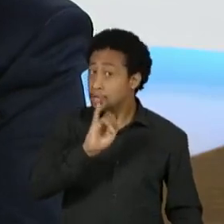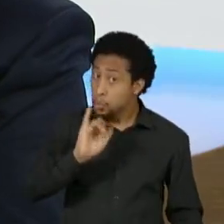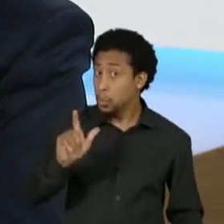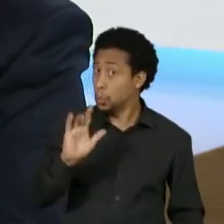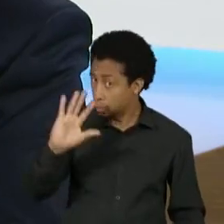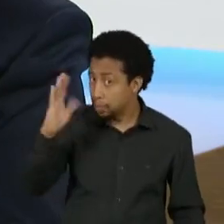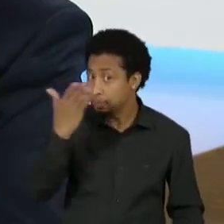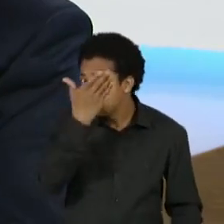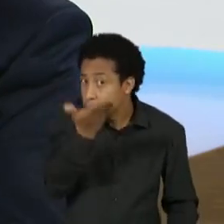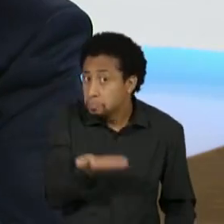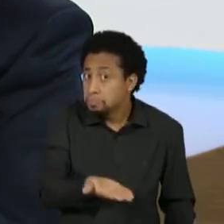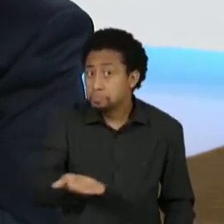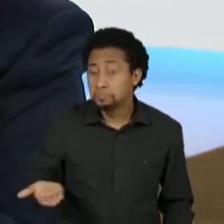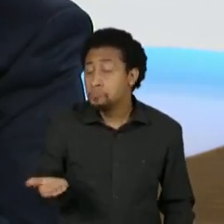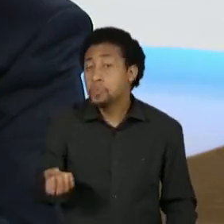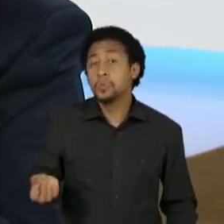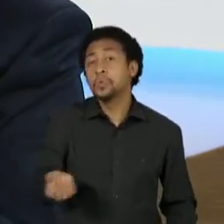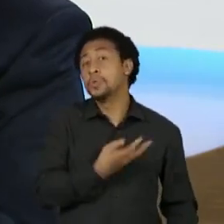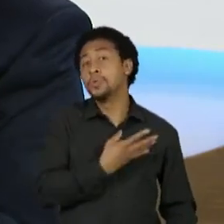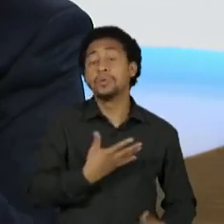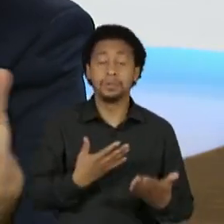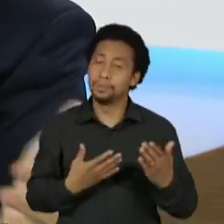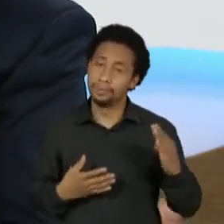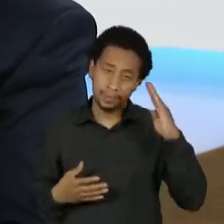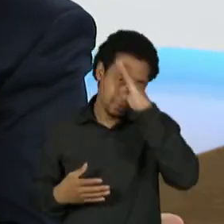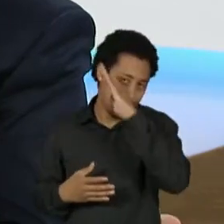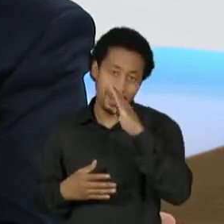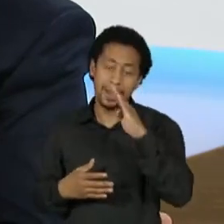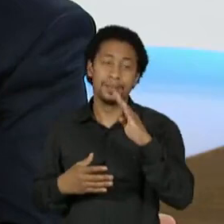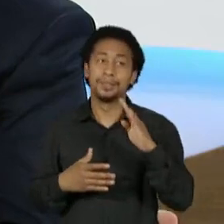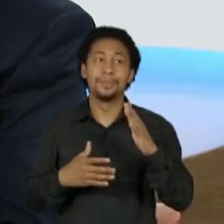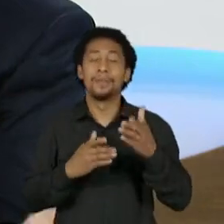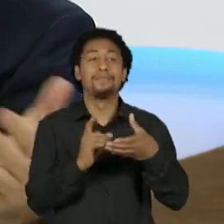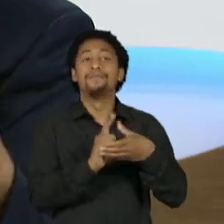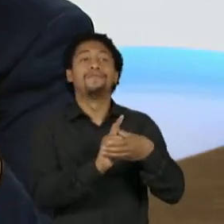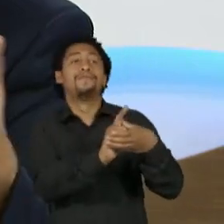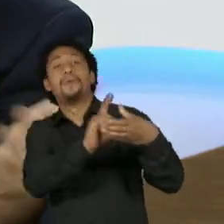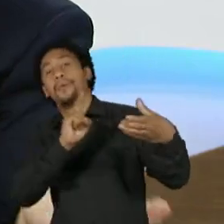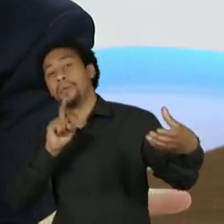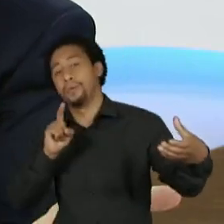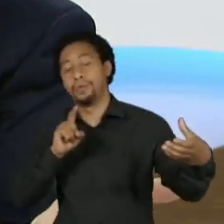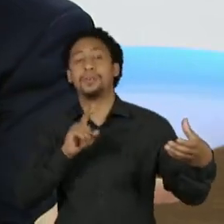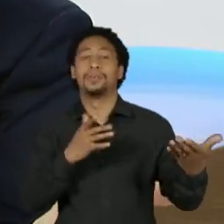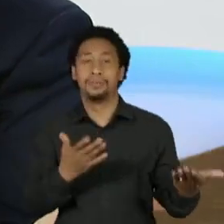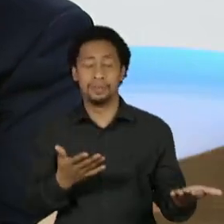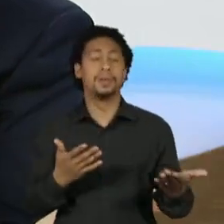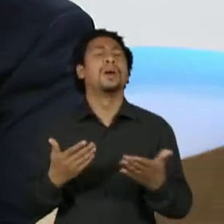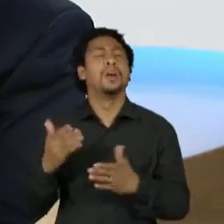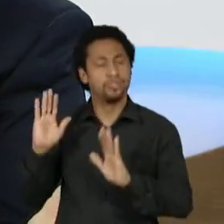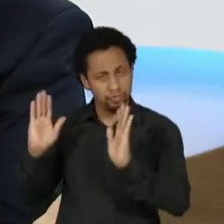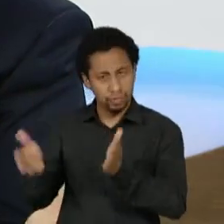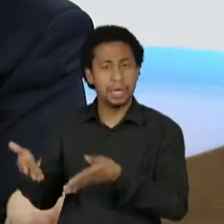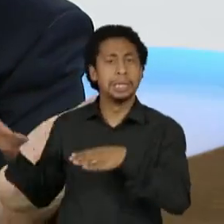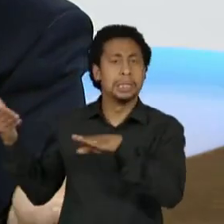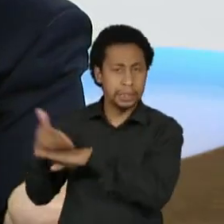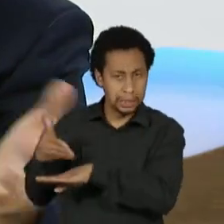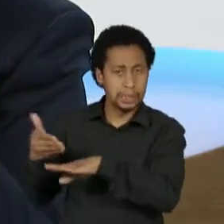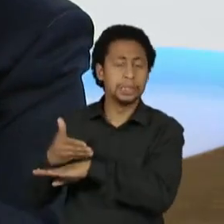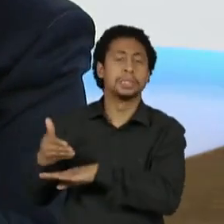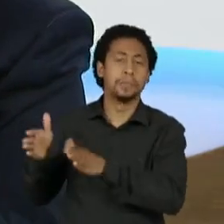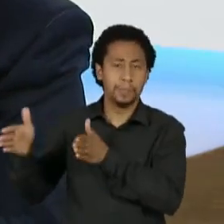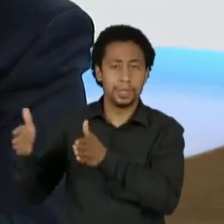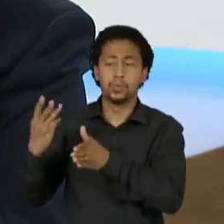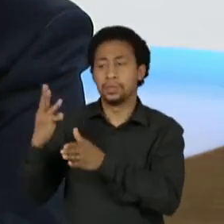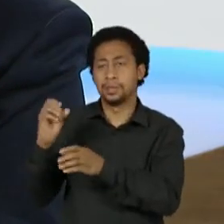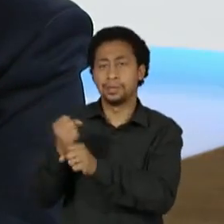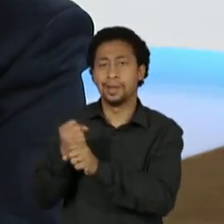o único que ocupava esse espaço fora da política. Apesar dele ter frequentado a Câmara por 30